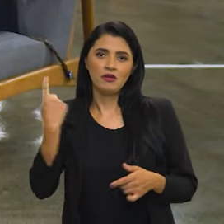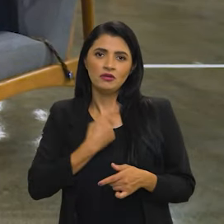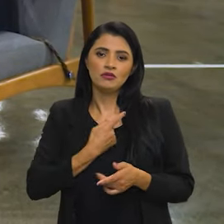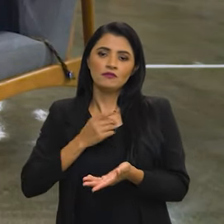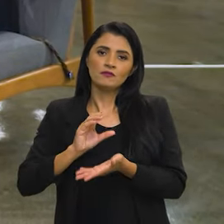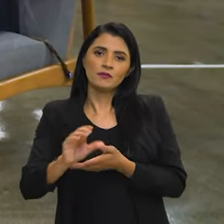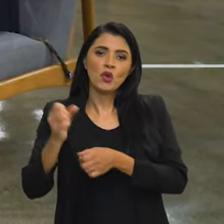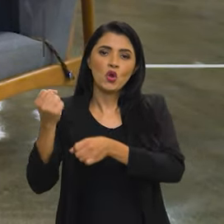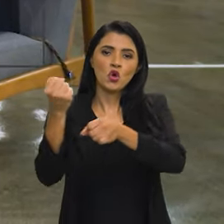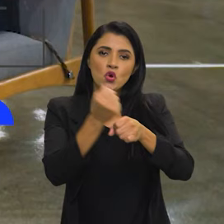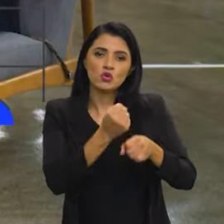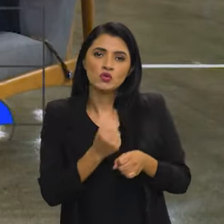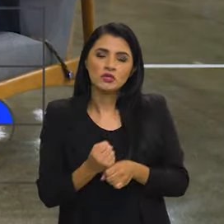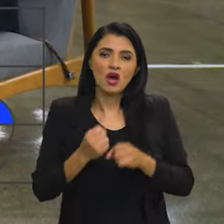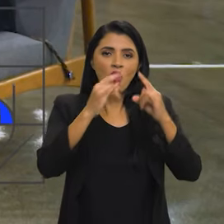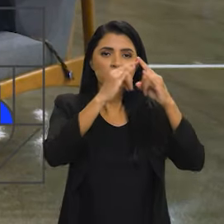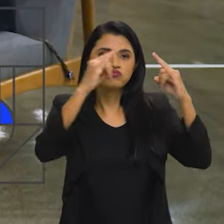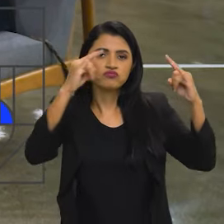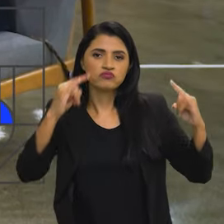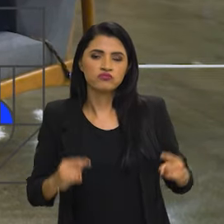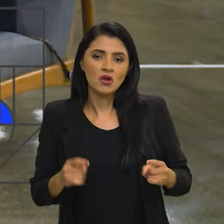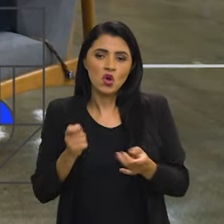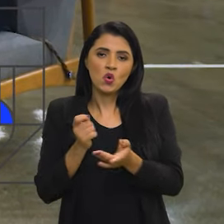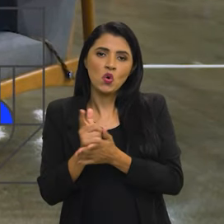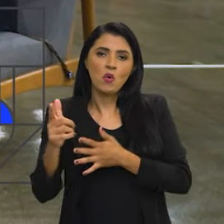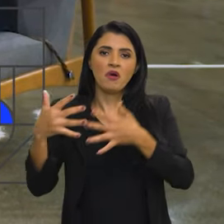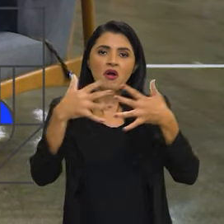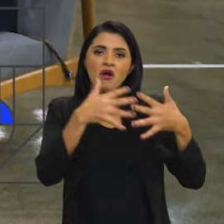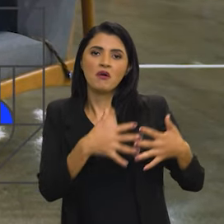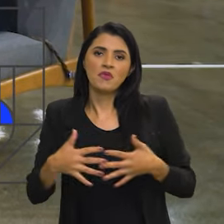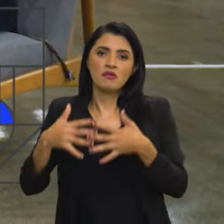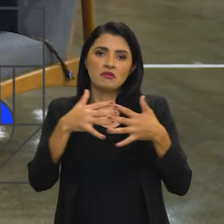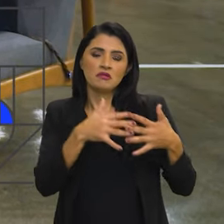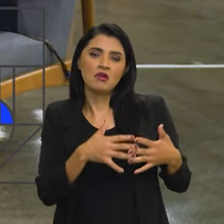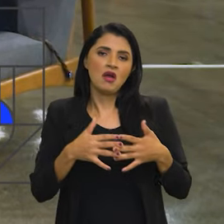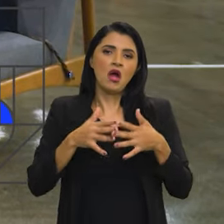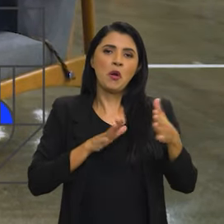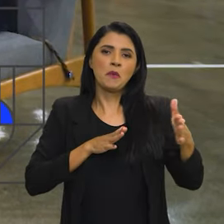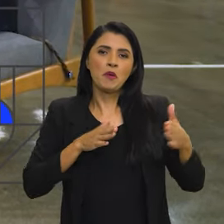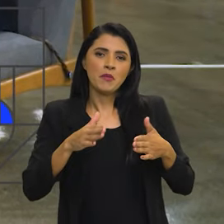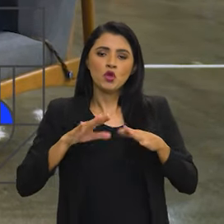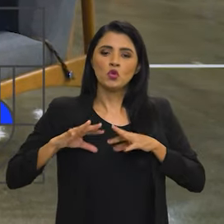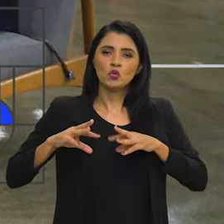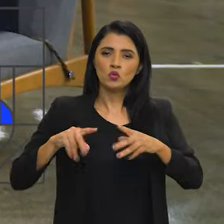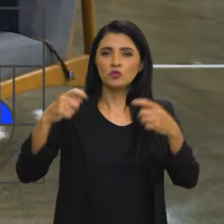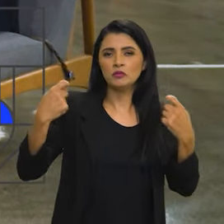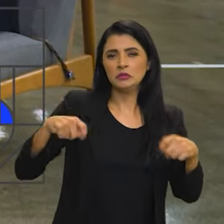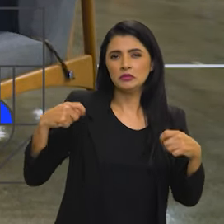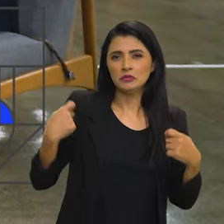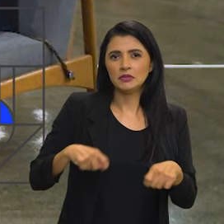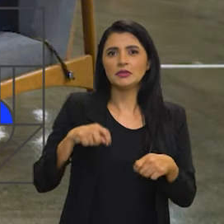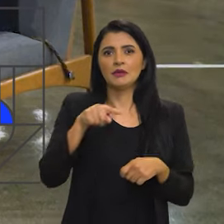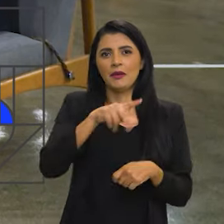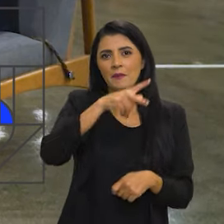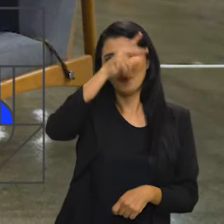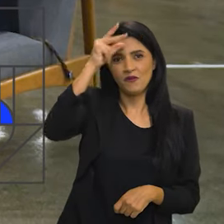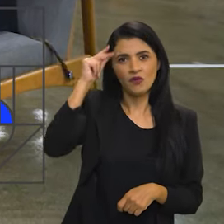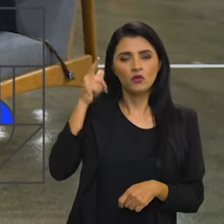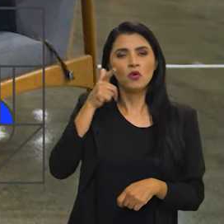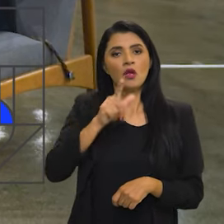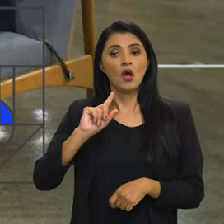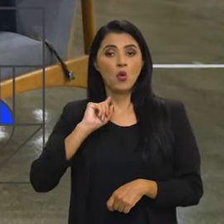nós investimos na construção de barracões, aquisição de caminhões, prensa, todo o equipamento para que as